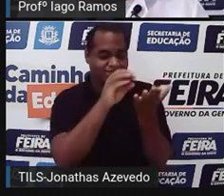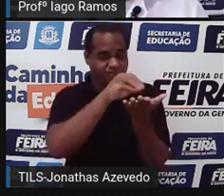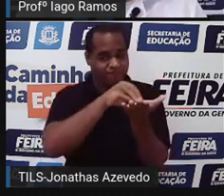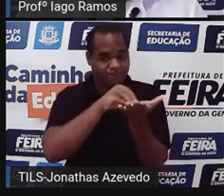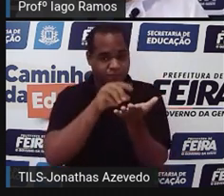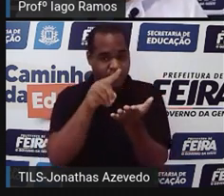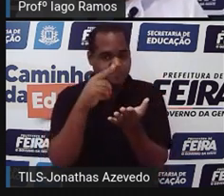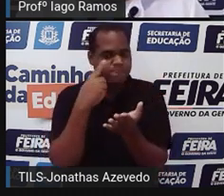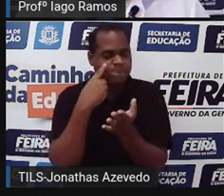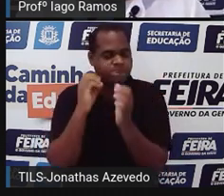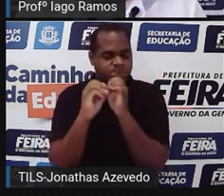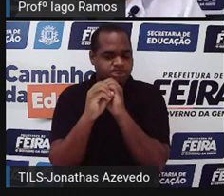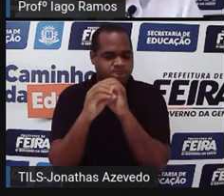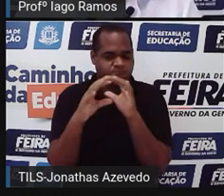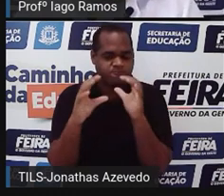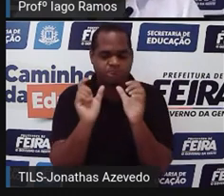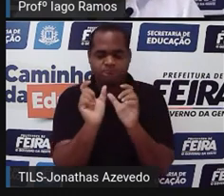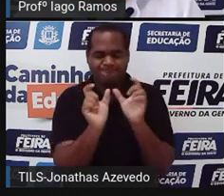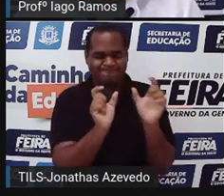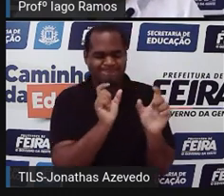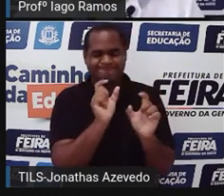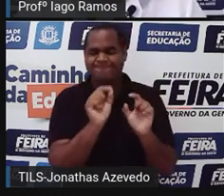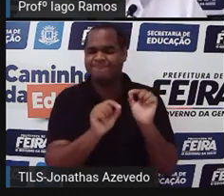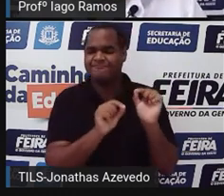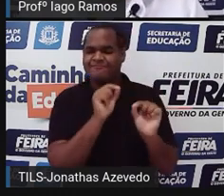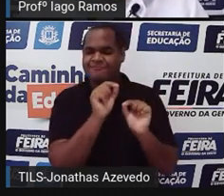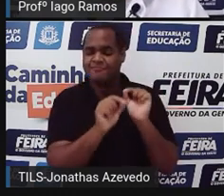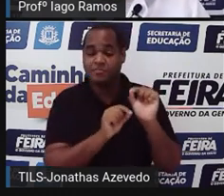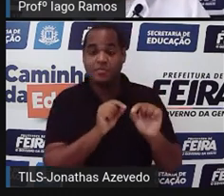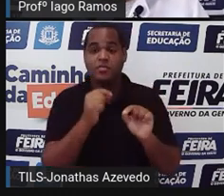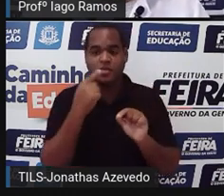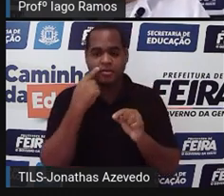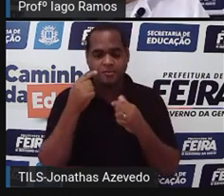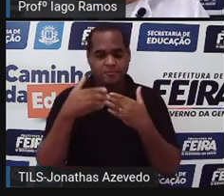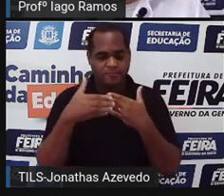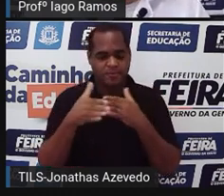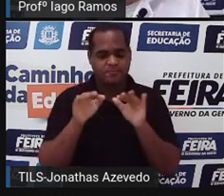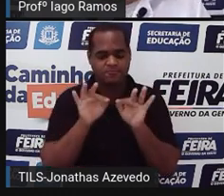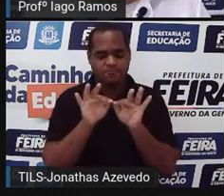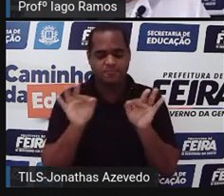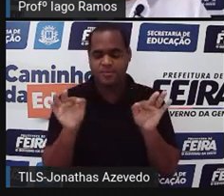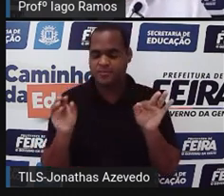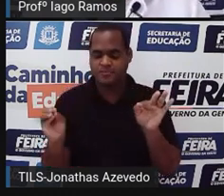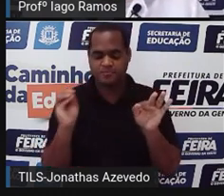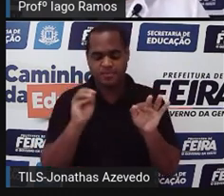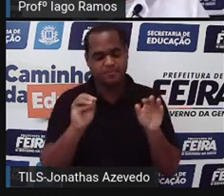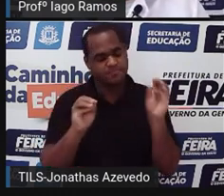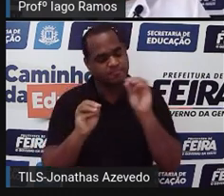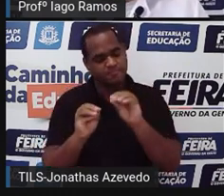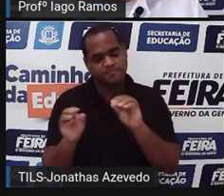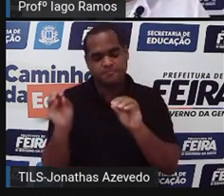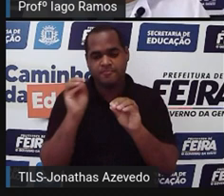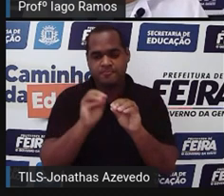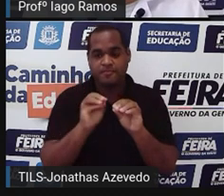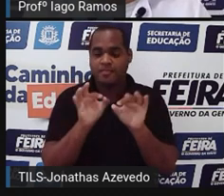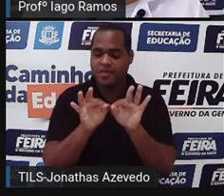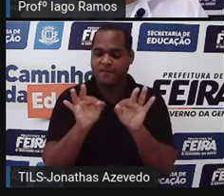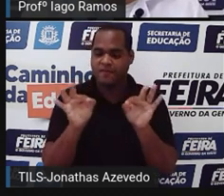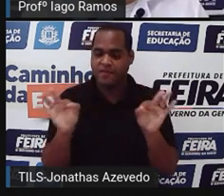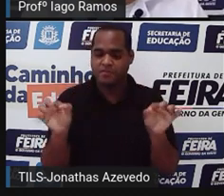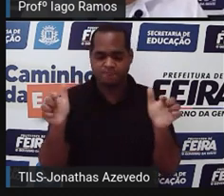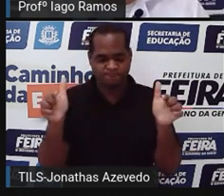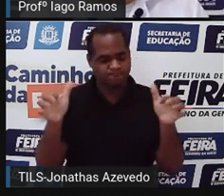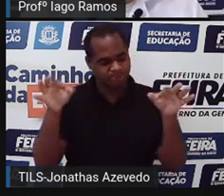tentar descobrir quais são as palavras que vão preencher essa frase de uma forma que a frase vai ficar